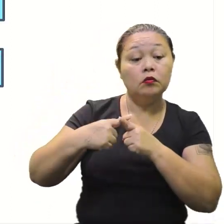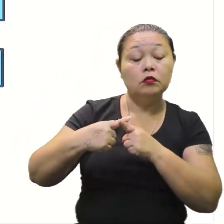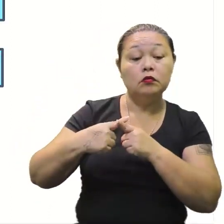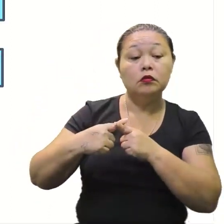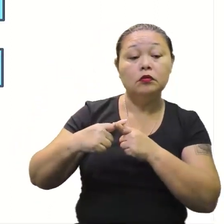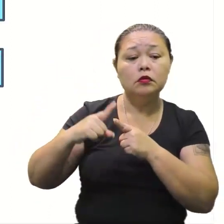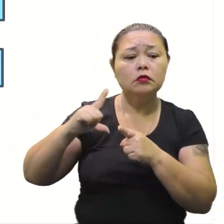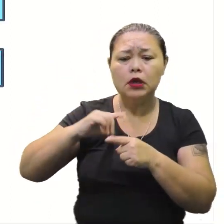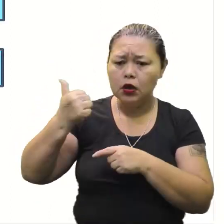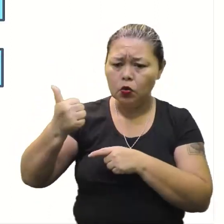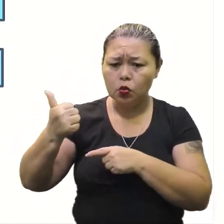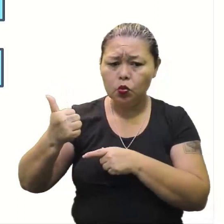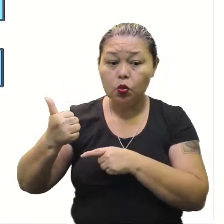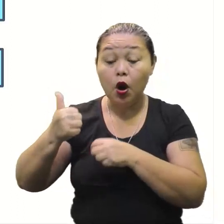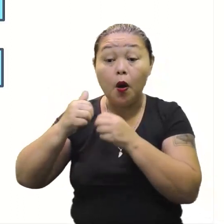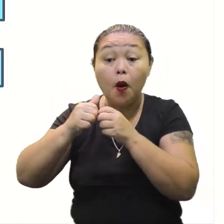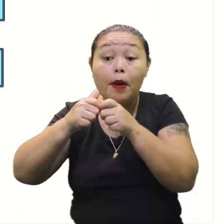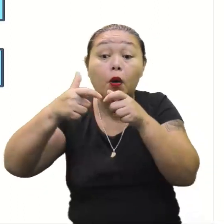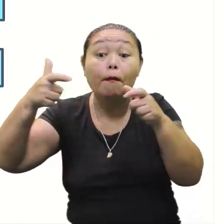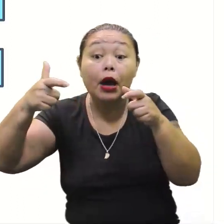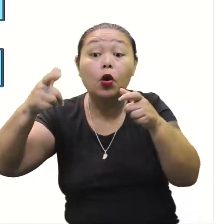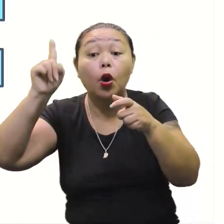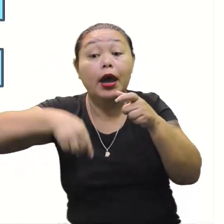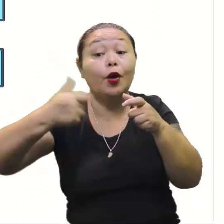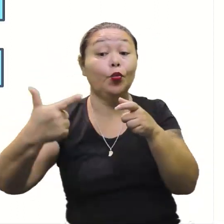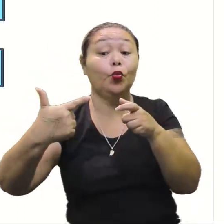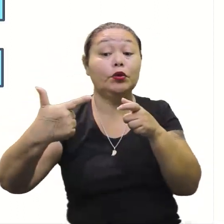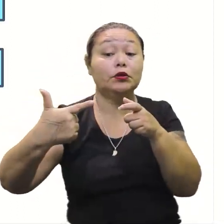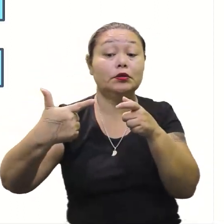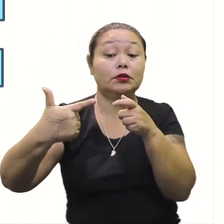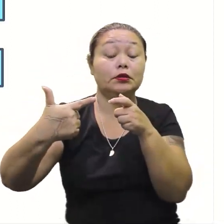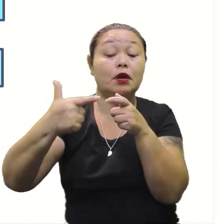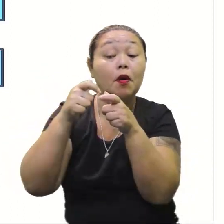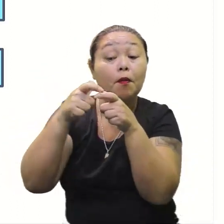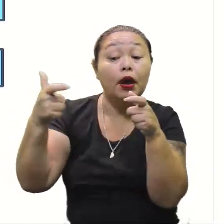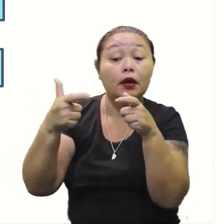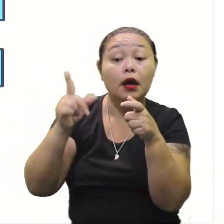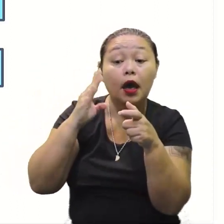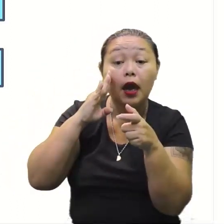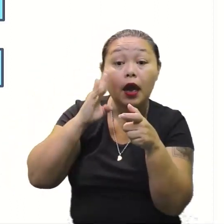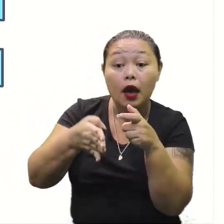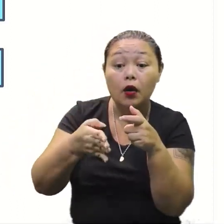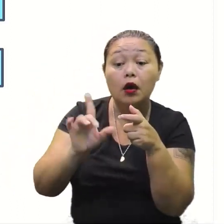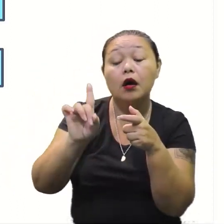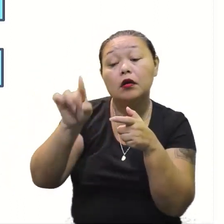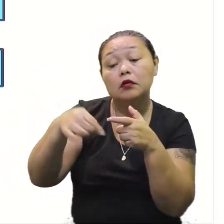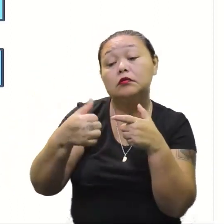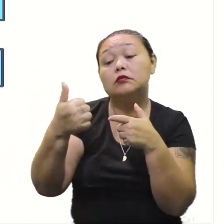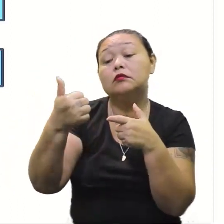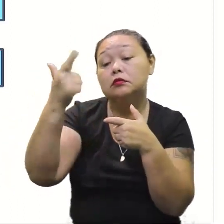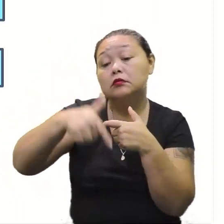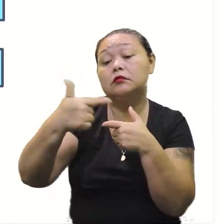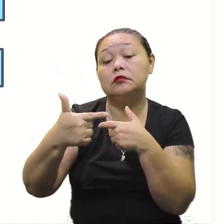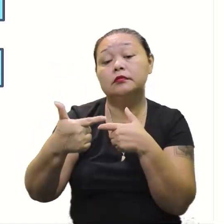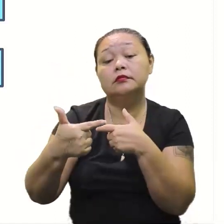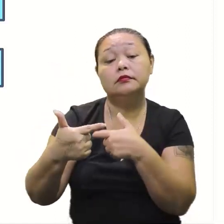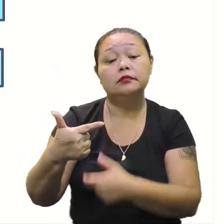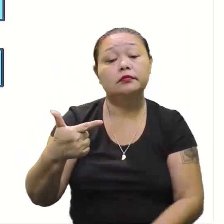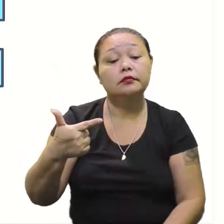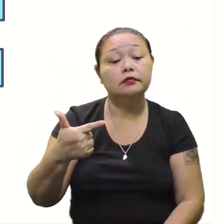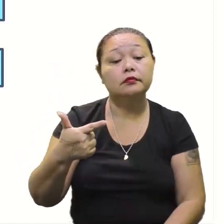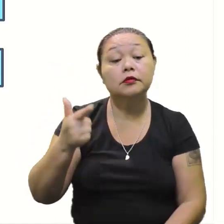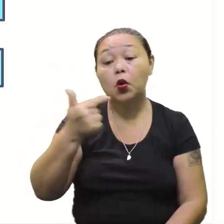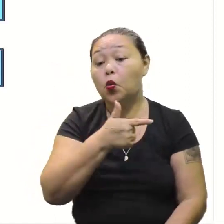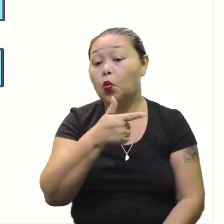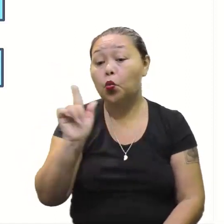expoente um aqui também? Tem, mas o maior é o dois. Ah, então o maior é quem determina o grau da equação? Isso mesmo.